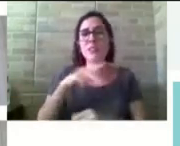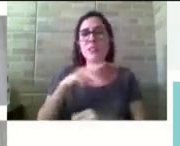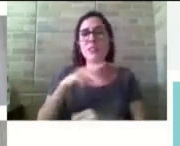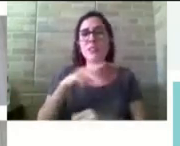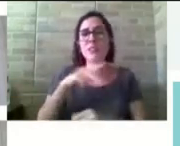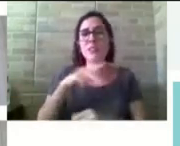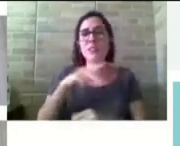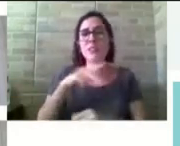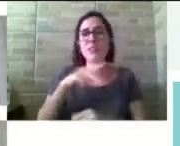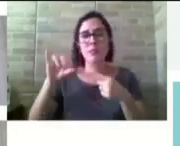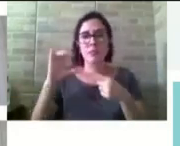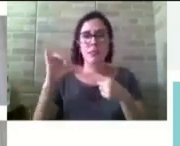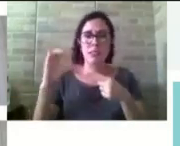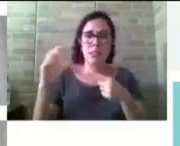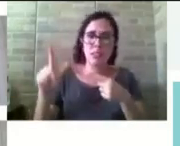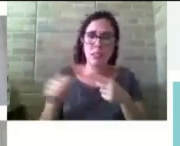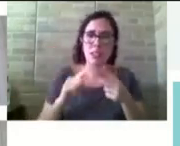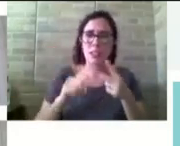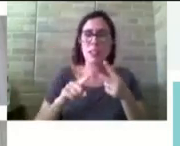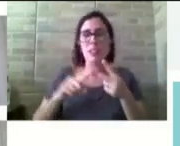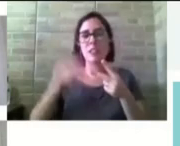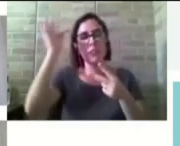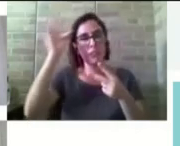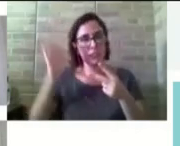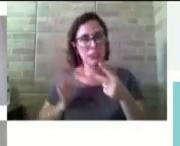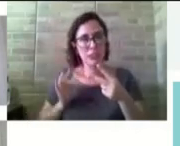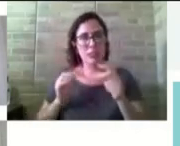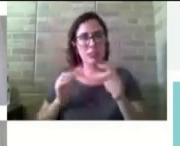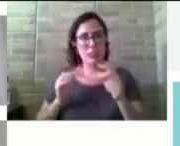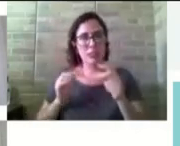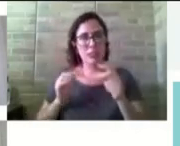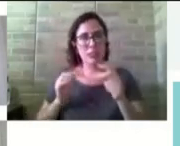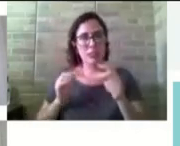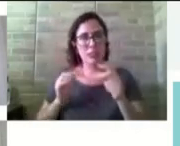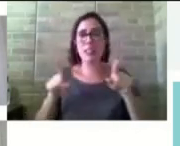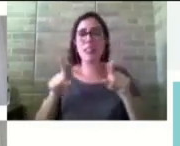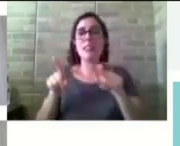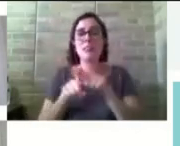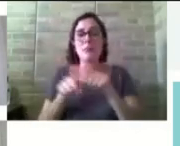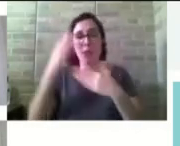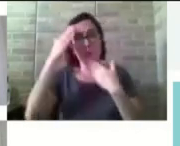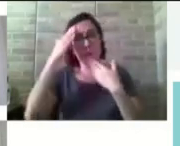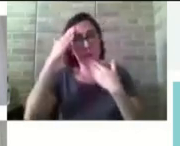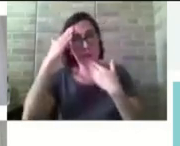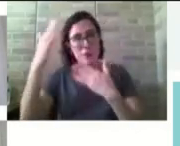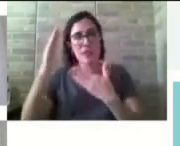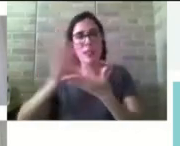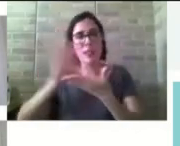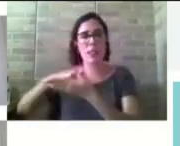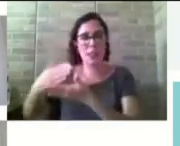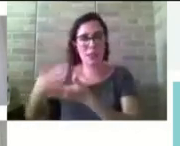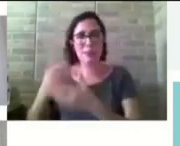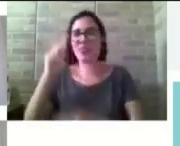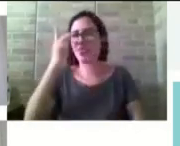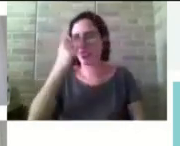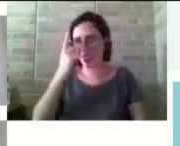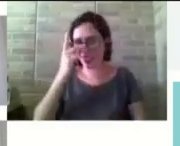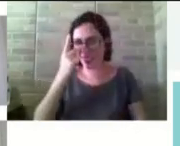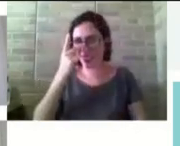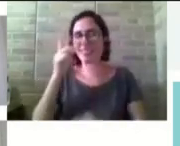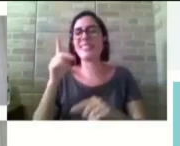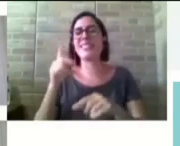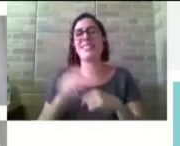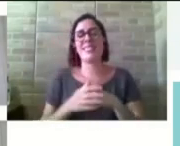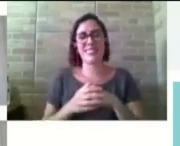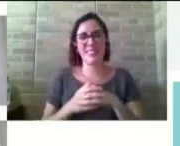religarem a câmera. Aproveito para agradecer os nossos intérpretes, a você, Vanessa, que está com a gente